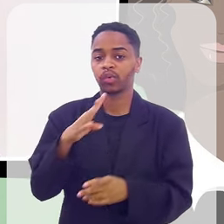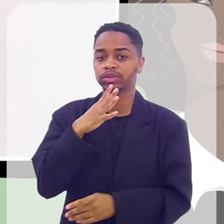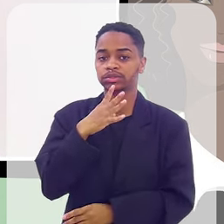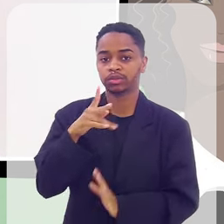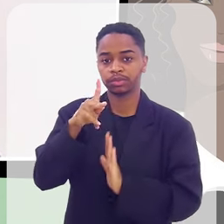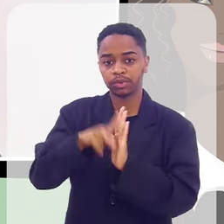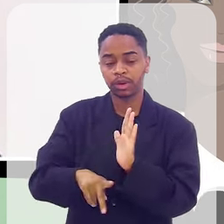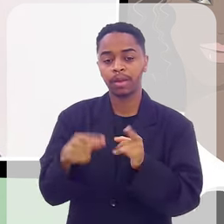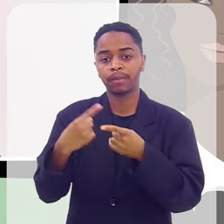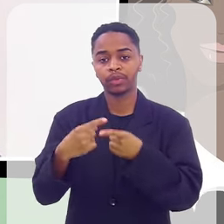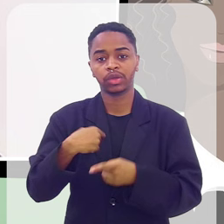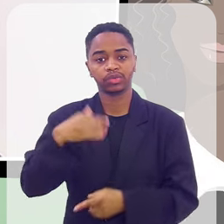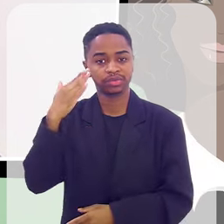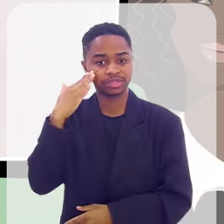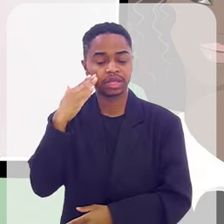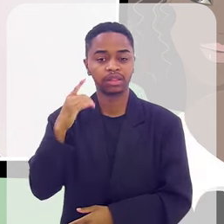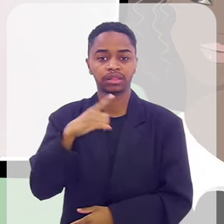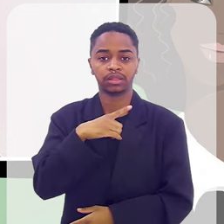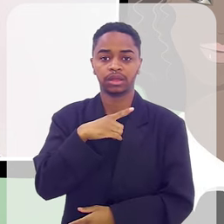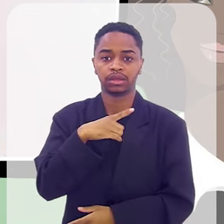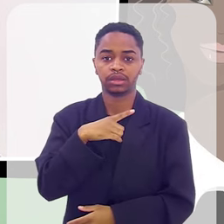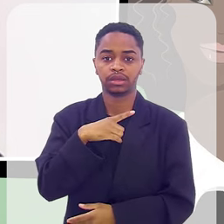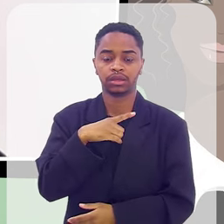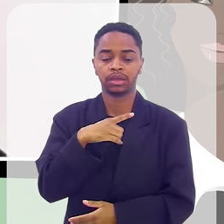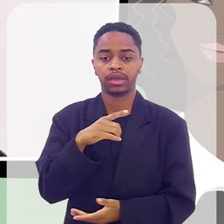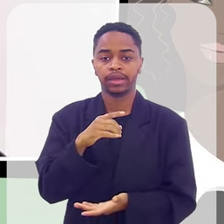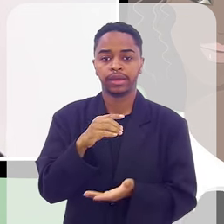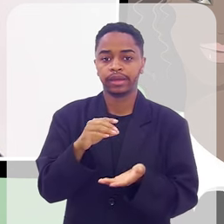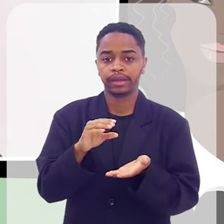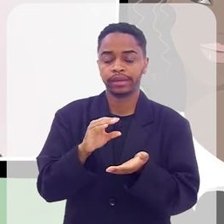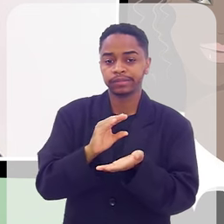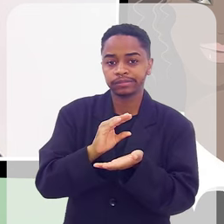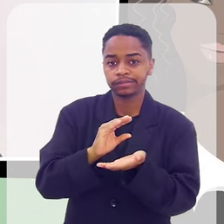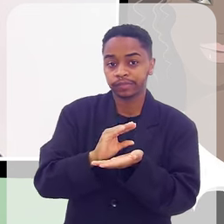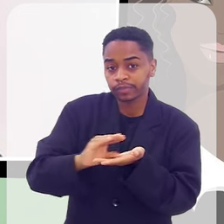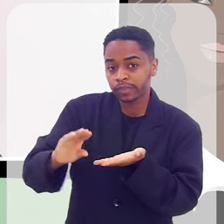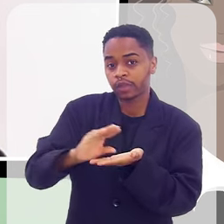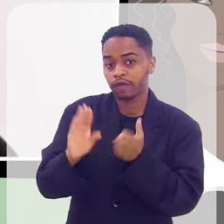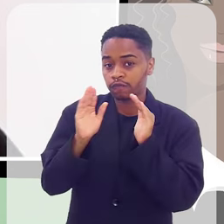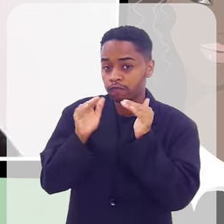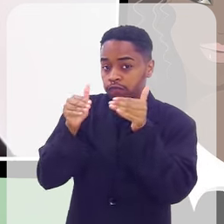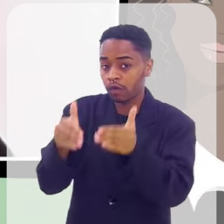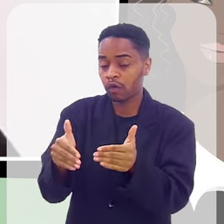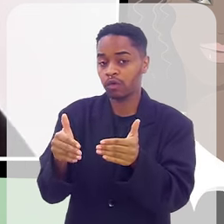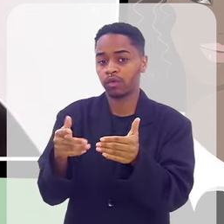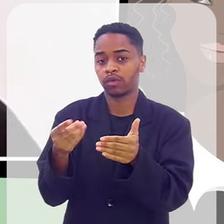e eu sei que tem emendas parlamentares voltadas para esses